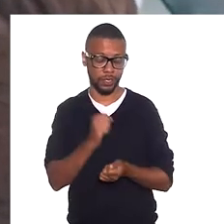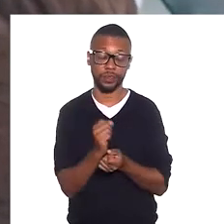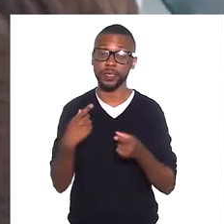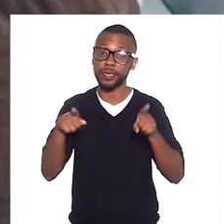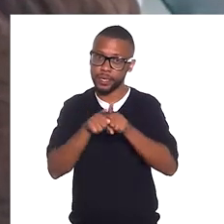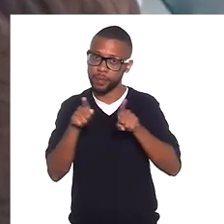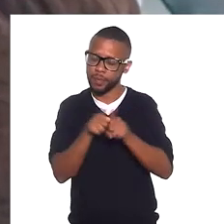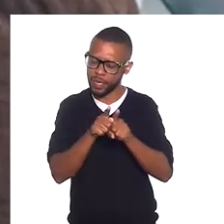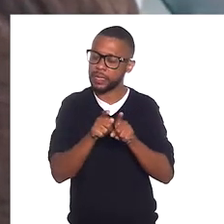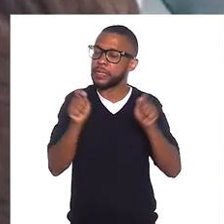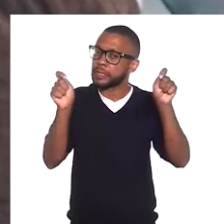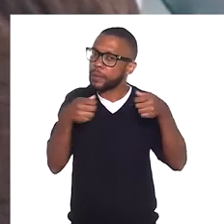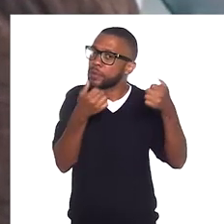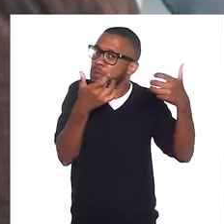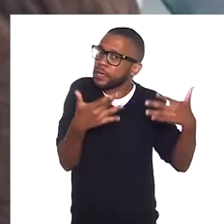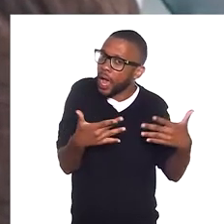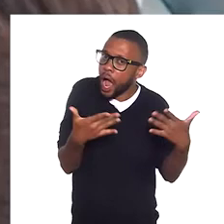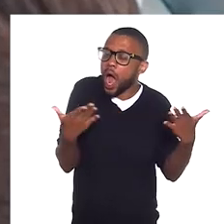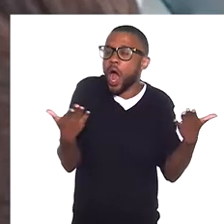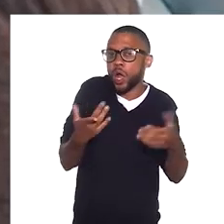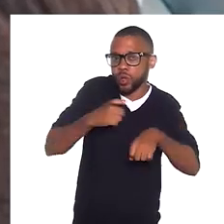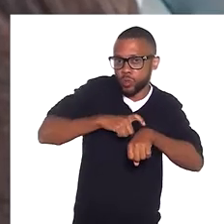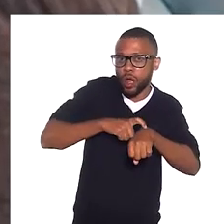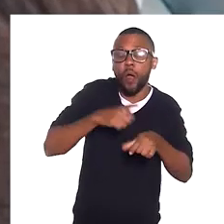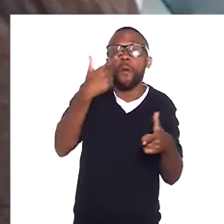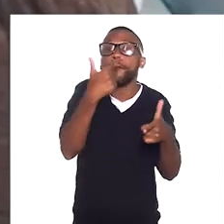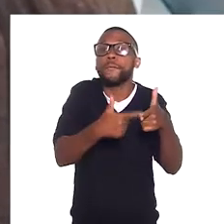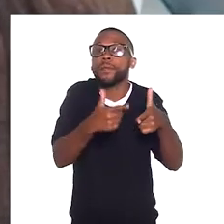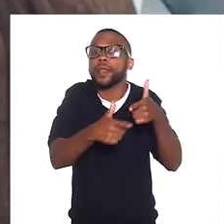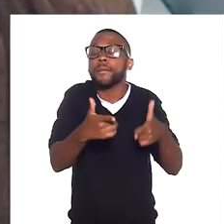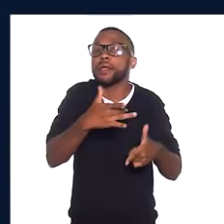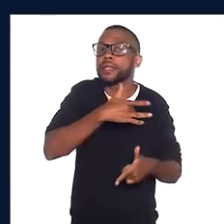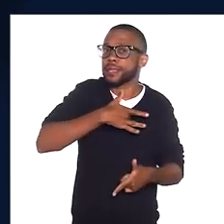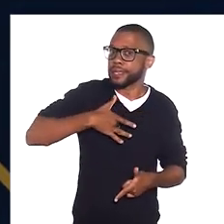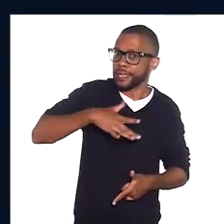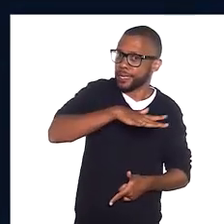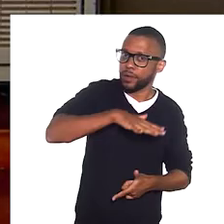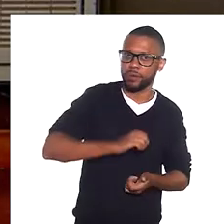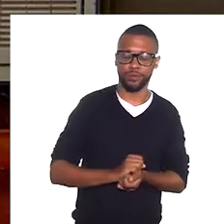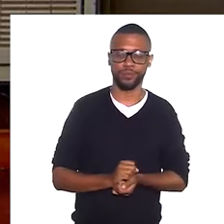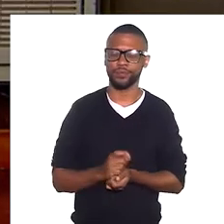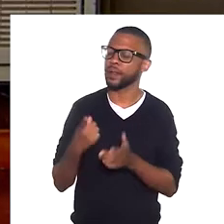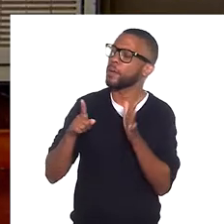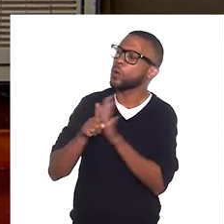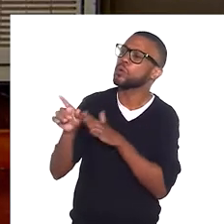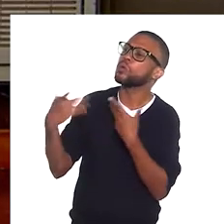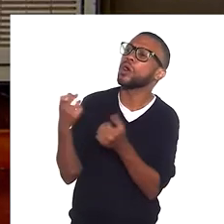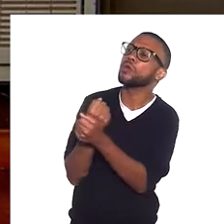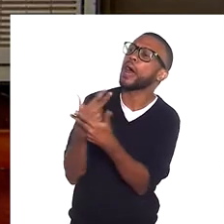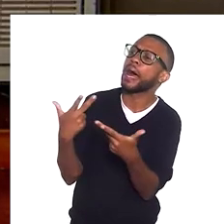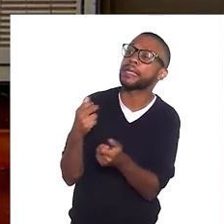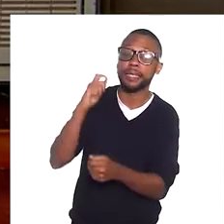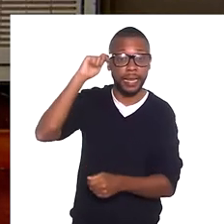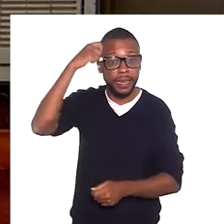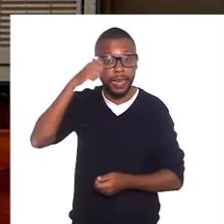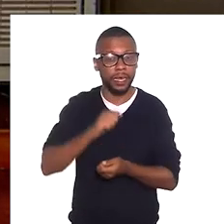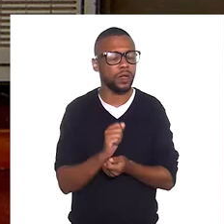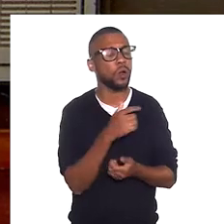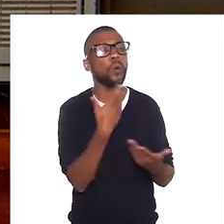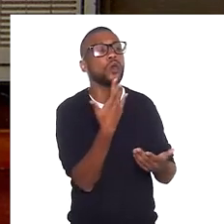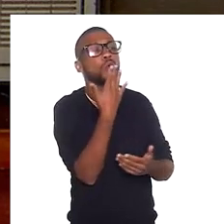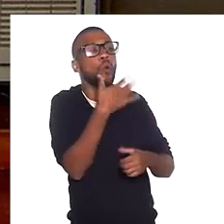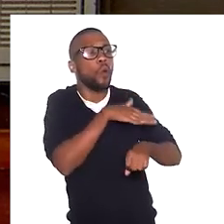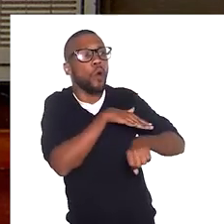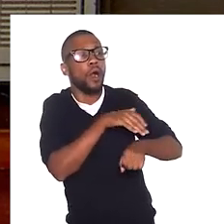como não poderia deixar de ser em nossos dias, os problemas da saúde. Qual é a sua raça? Negra. Qual é a sua cor?